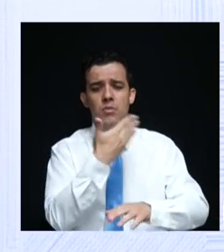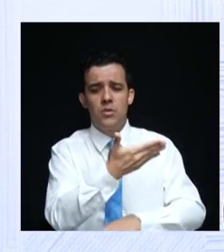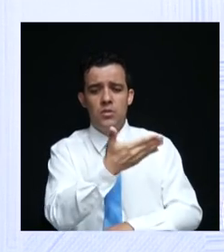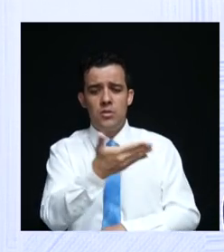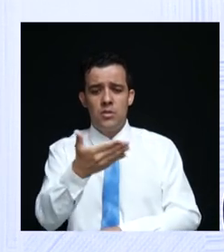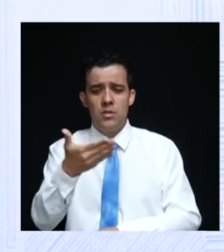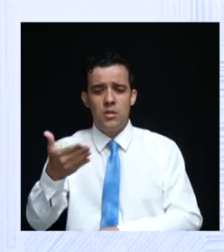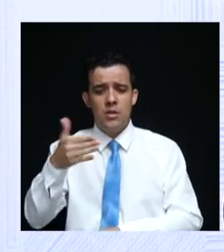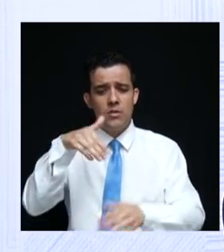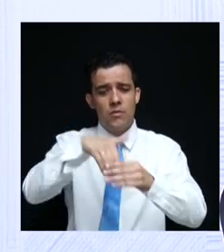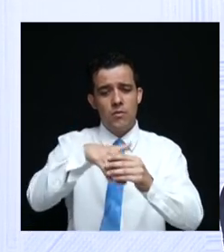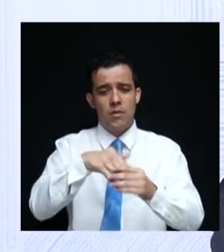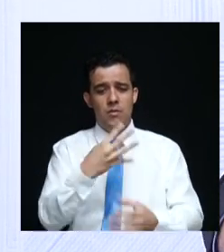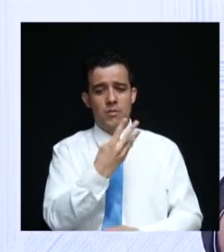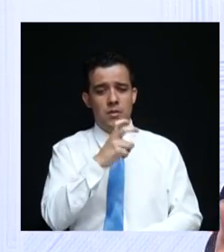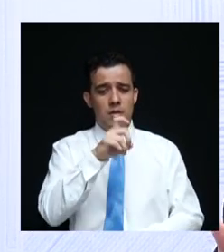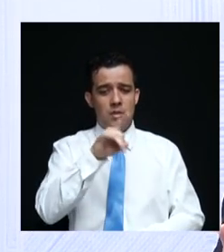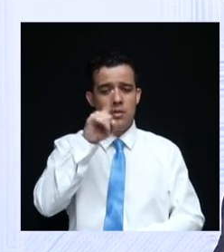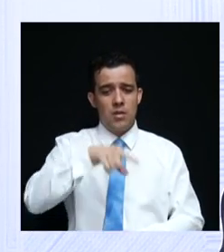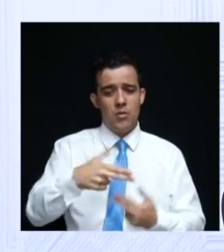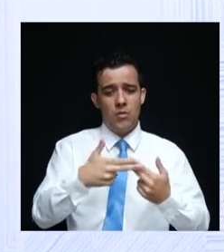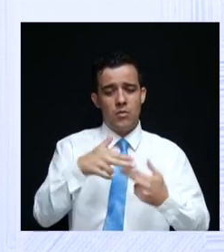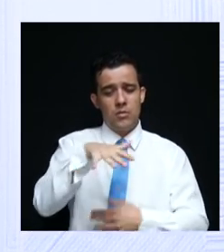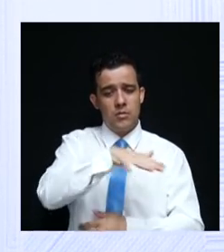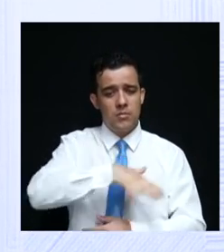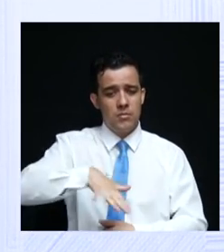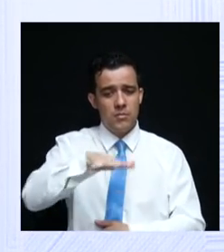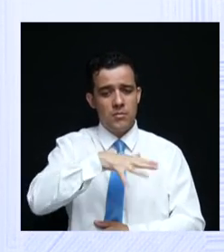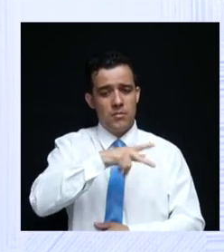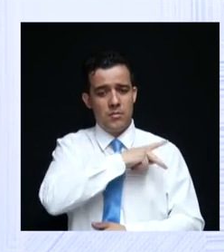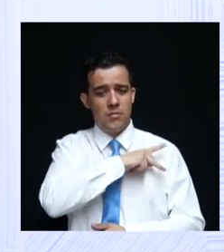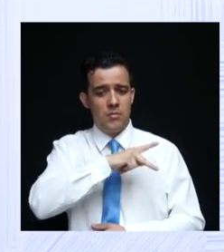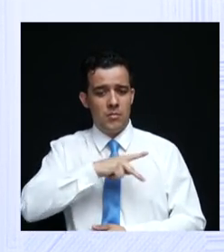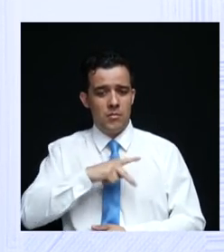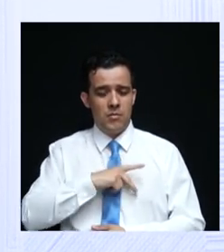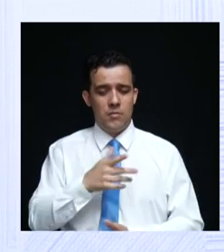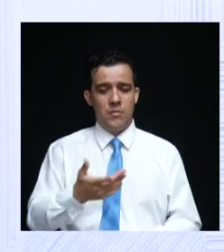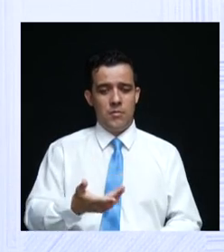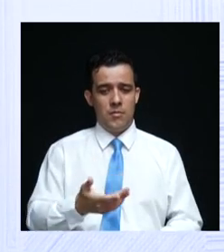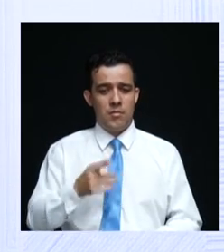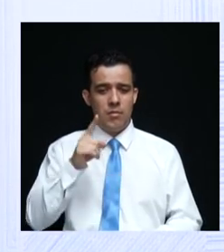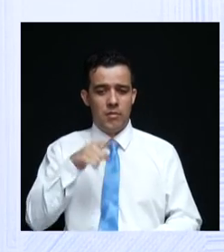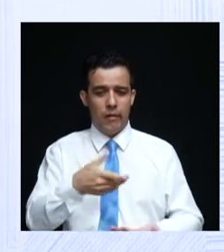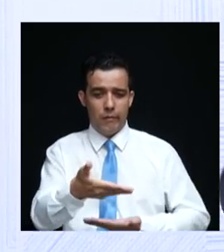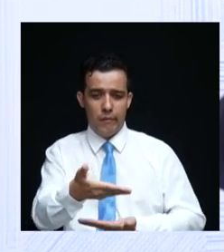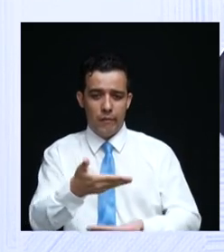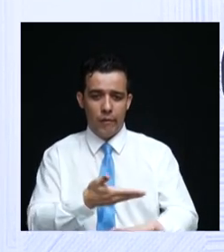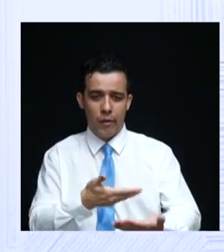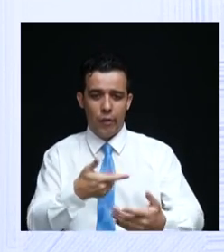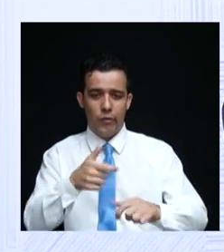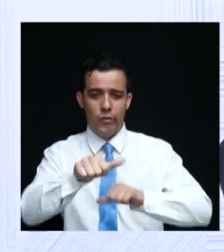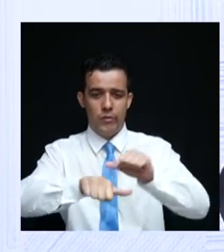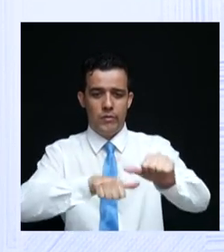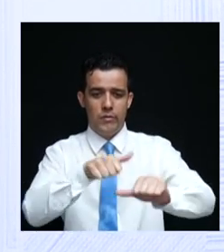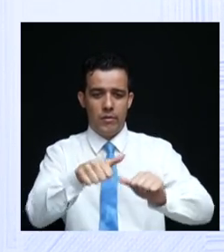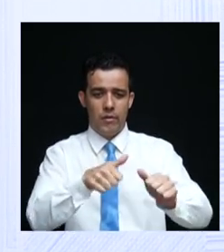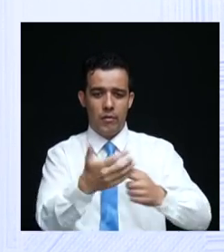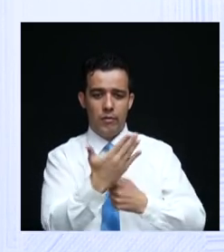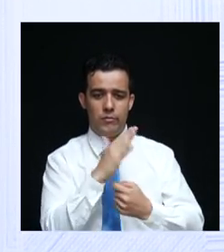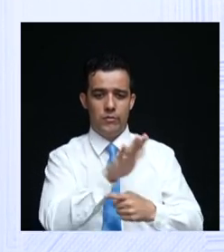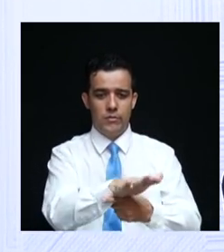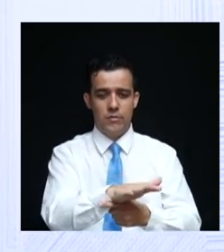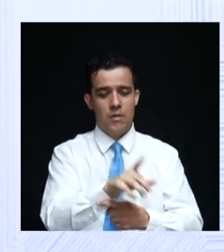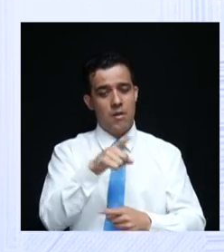45, a utilização do espaço público como barganha. Isso também é corrupção. Quero falar a quem está nos